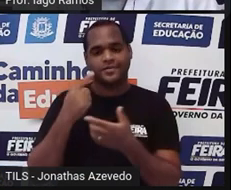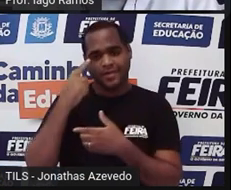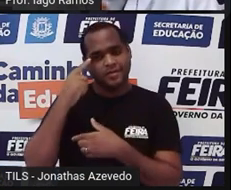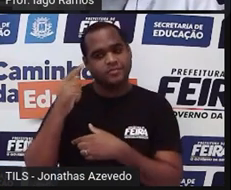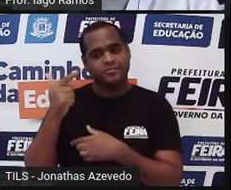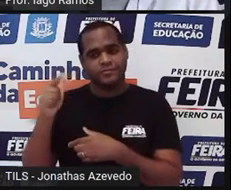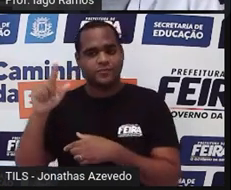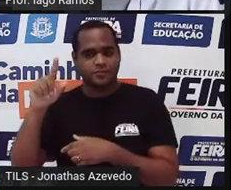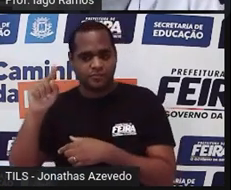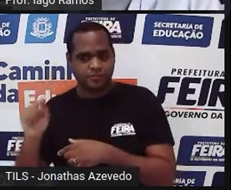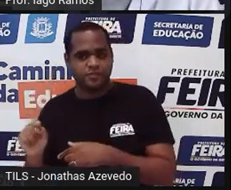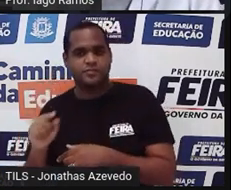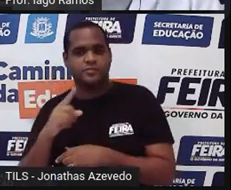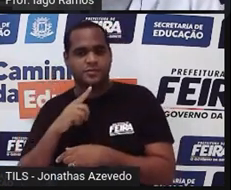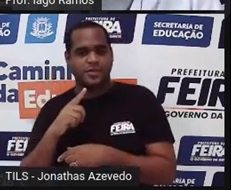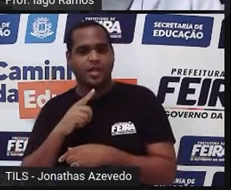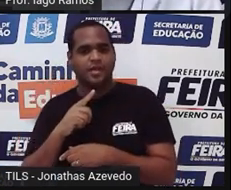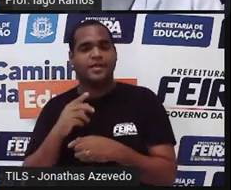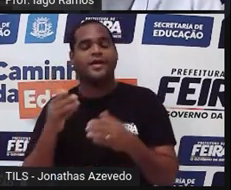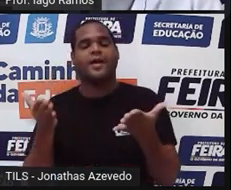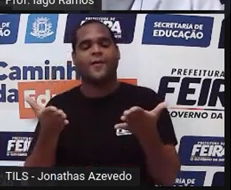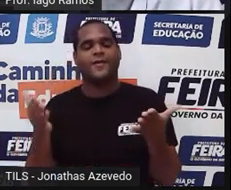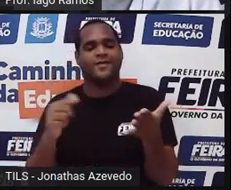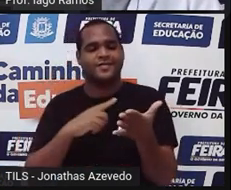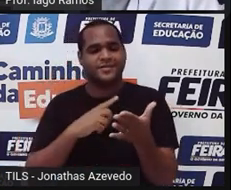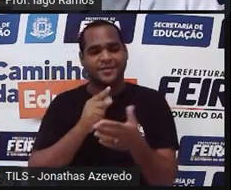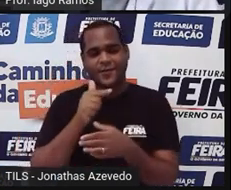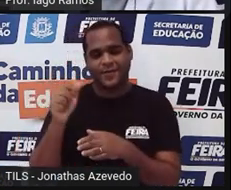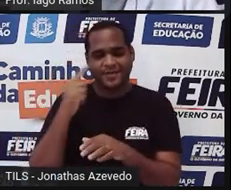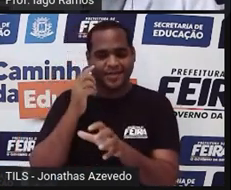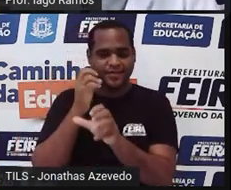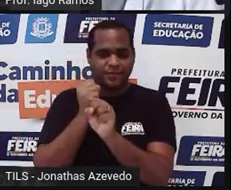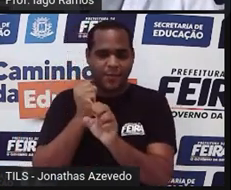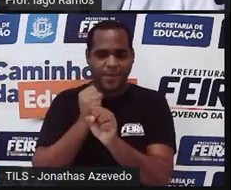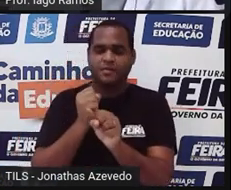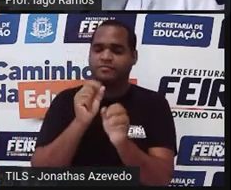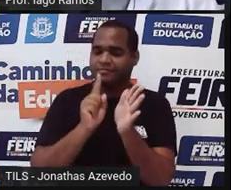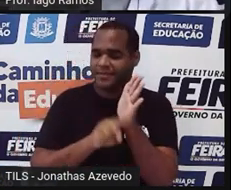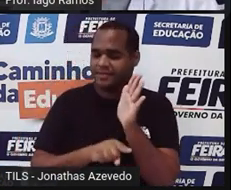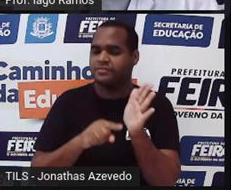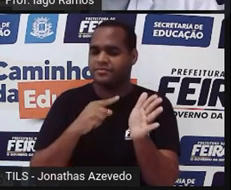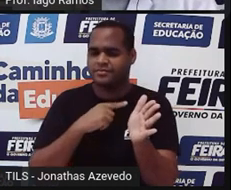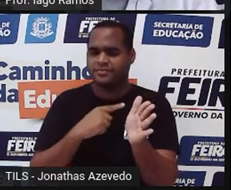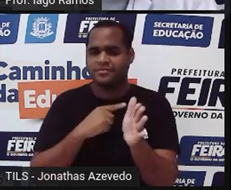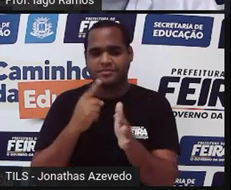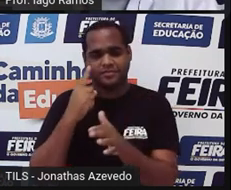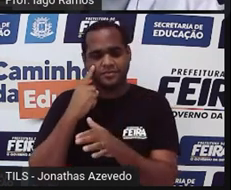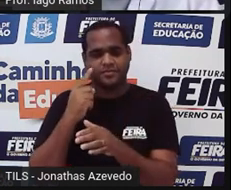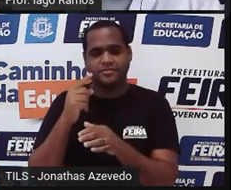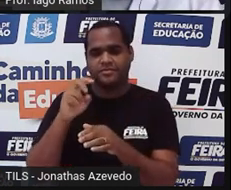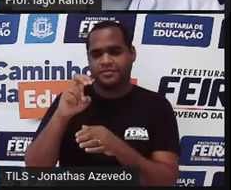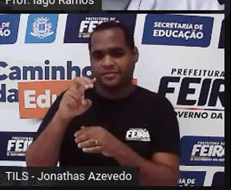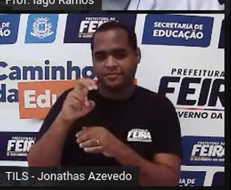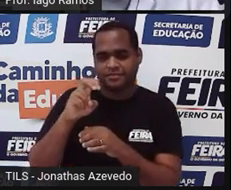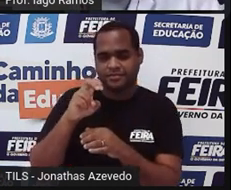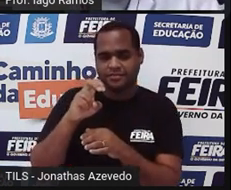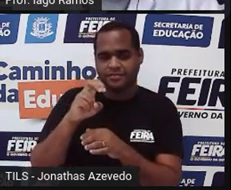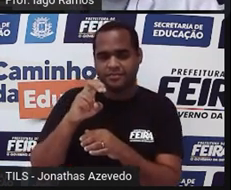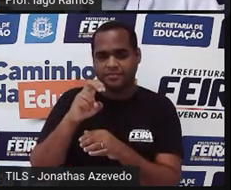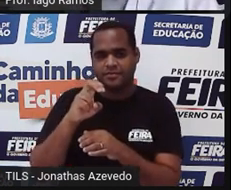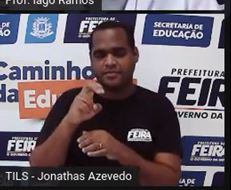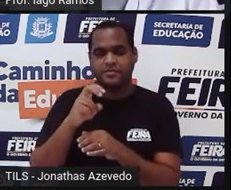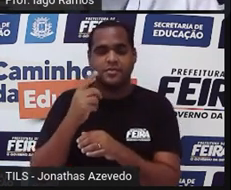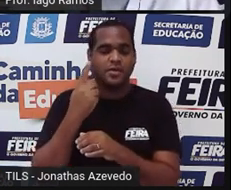e vou ver se esse lado é menor do que a soma dos outros dois que sobram. Então, eu peguei ali o 5. Vou ver se o